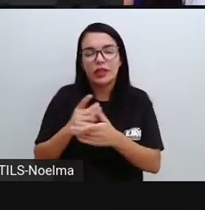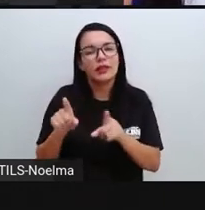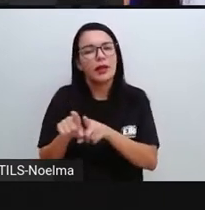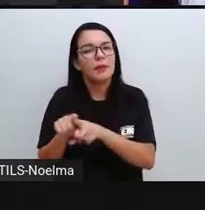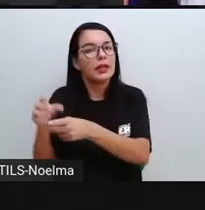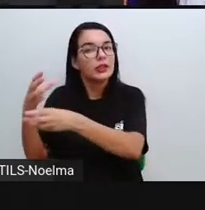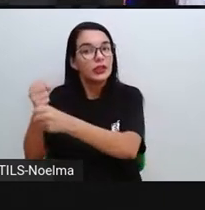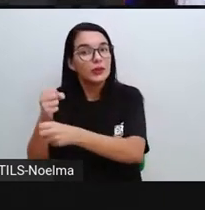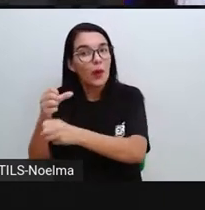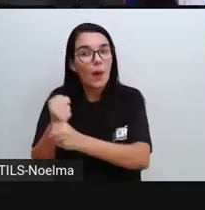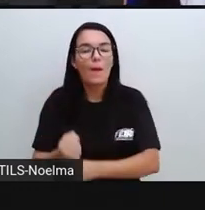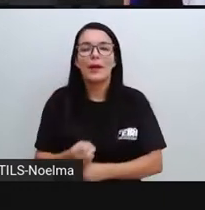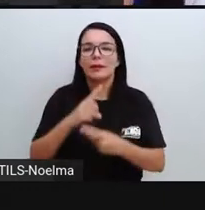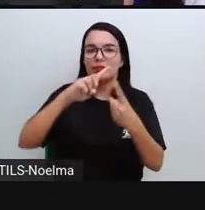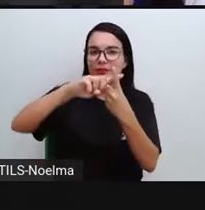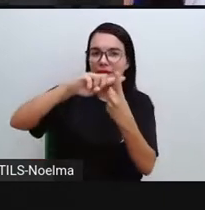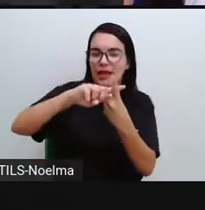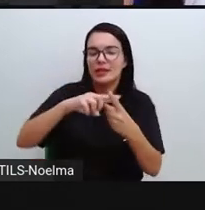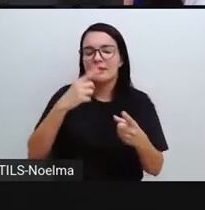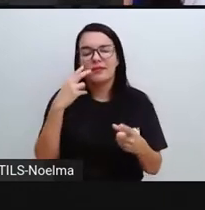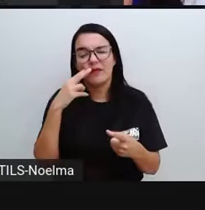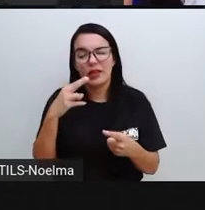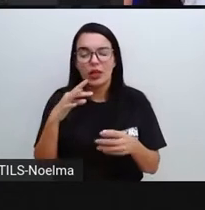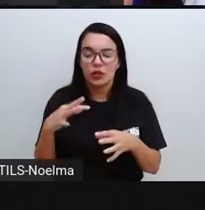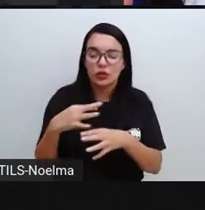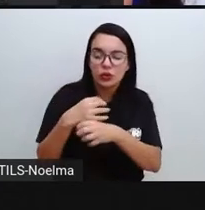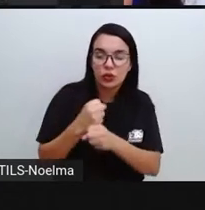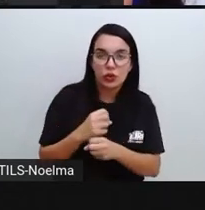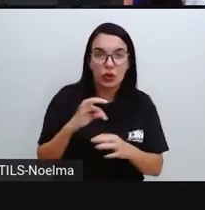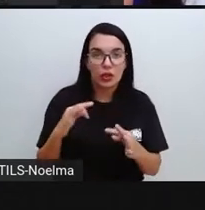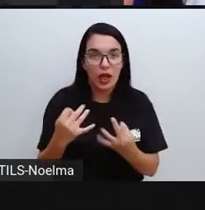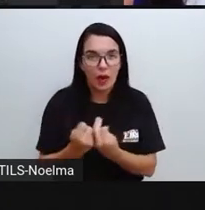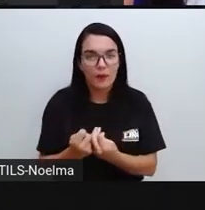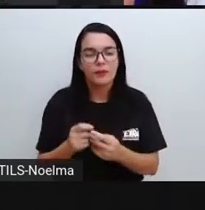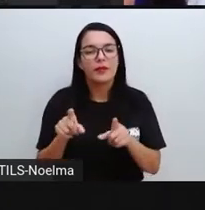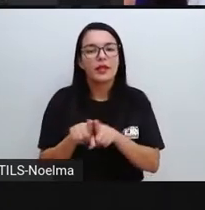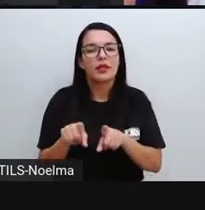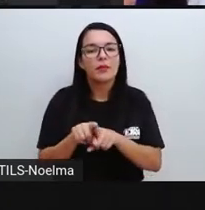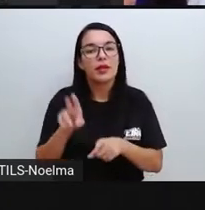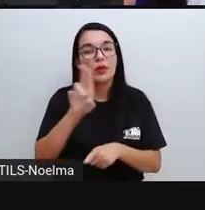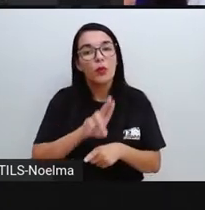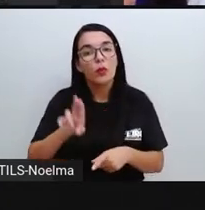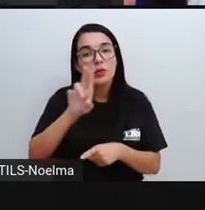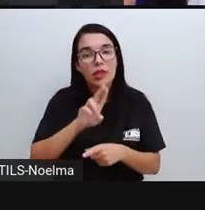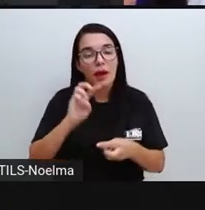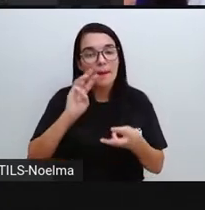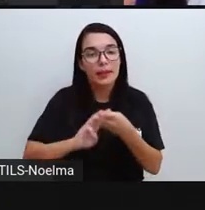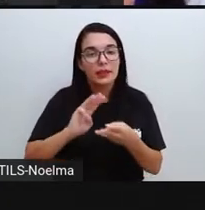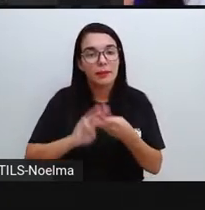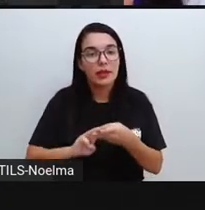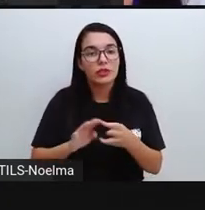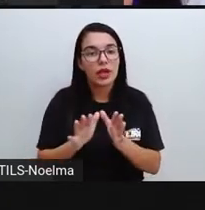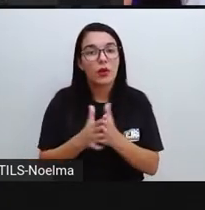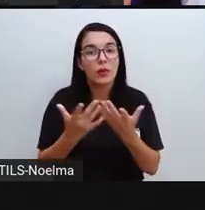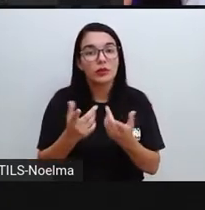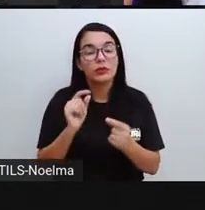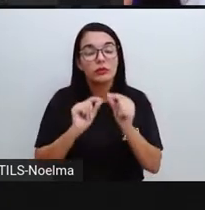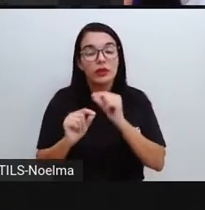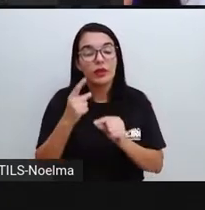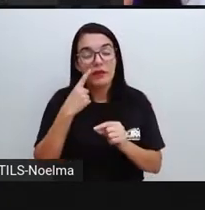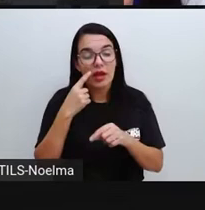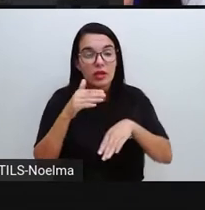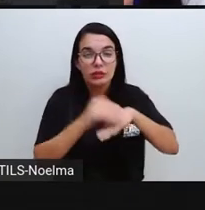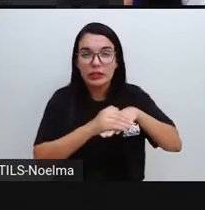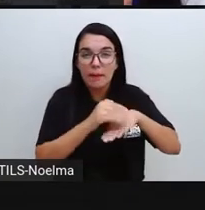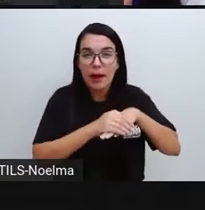do produto pra gente saber o total. Mas a gente utiliza também a matemática quando a gente vai escolher um calçado pela